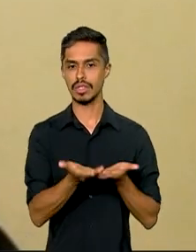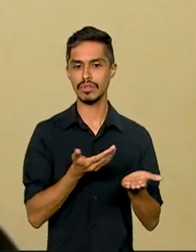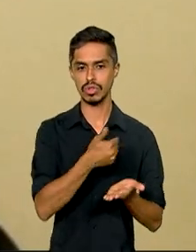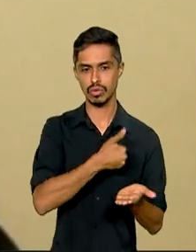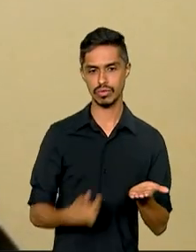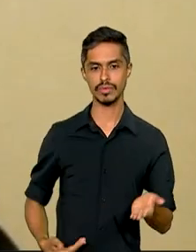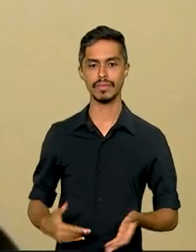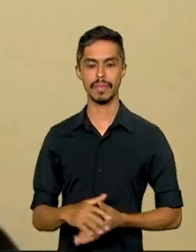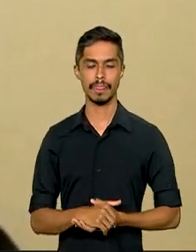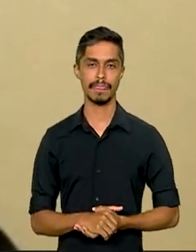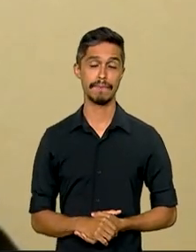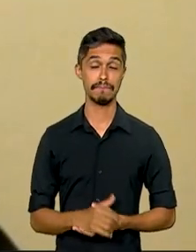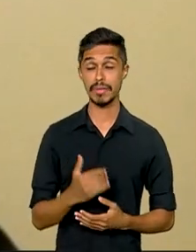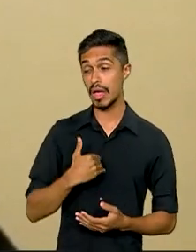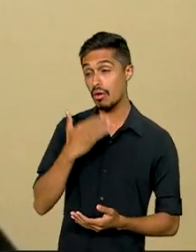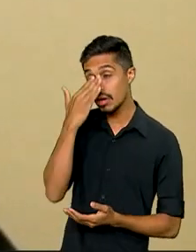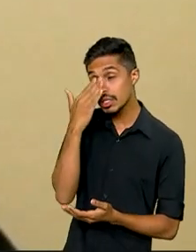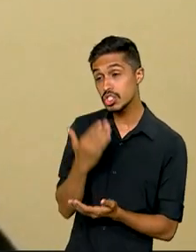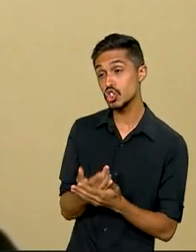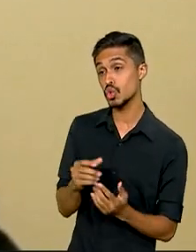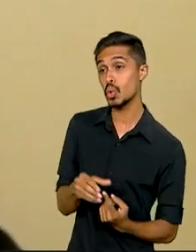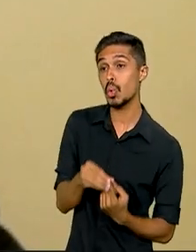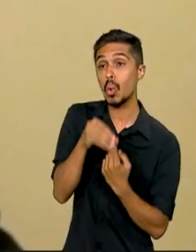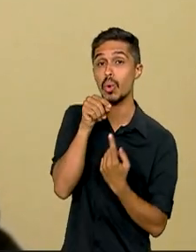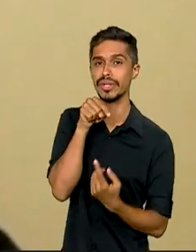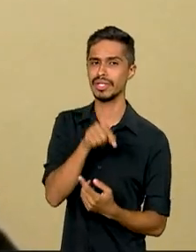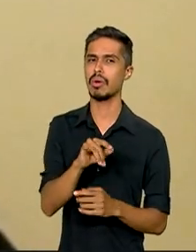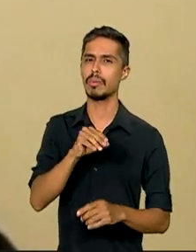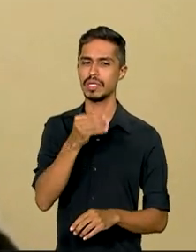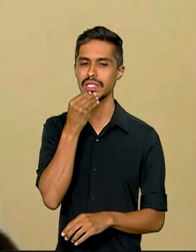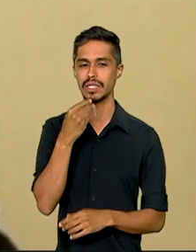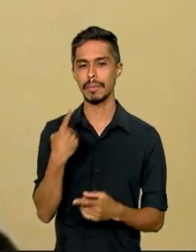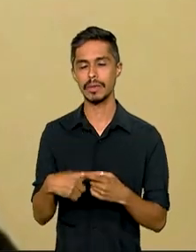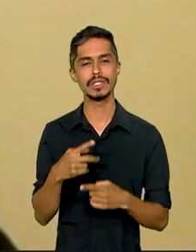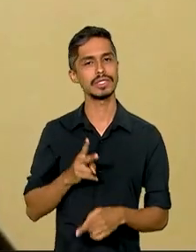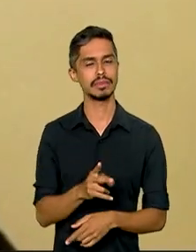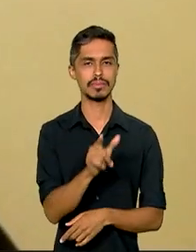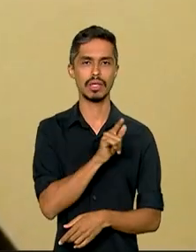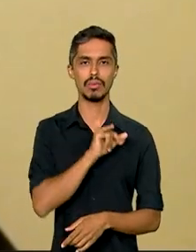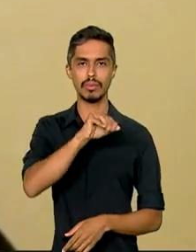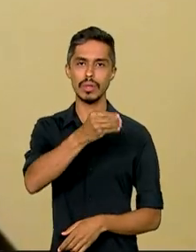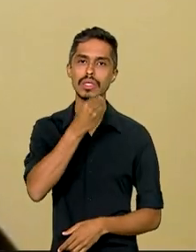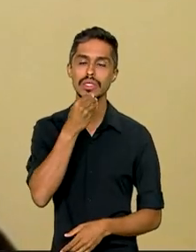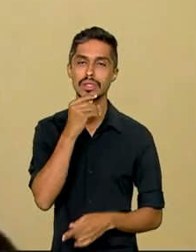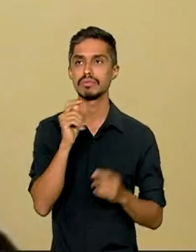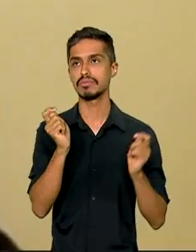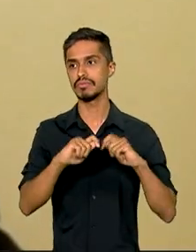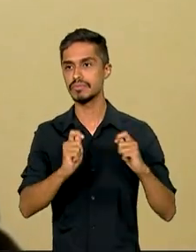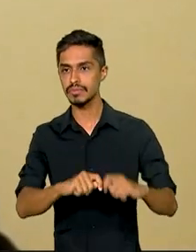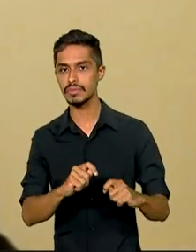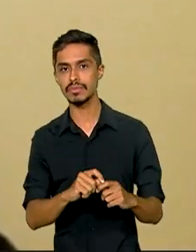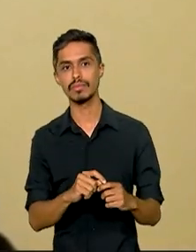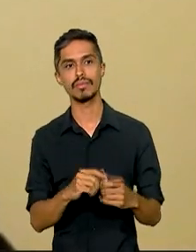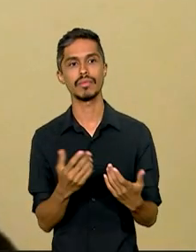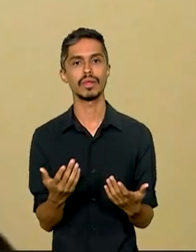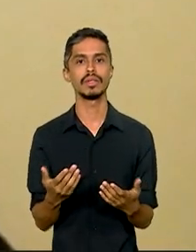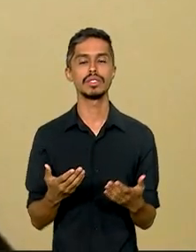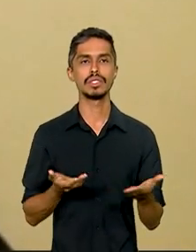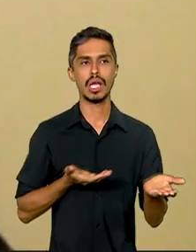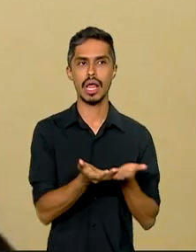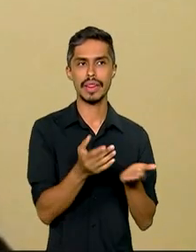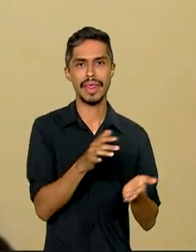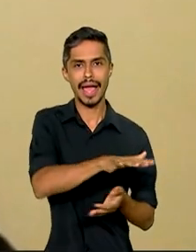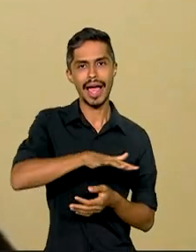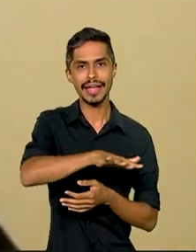oportunidade, assim, talvez única, né, porque você tem uma chance, né, de, talvez não conquistar a que você